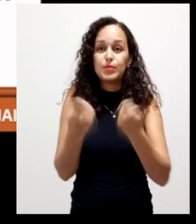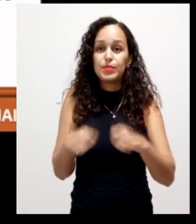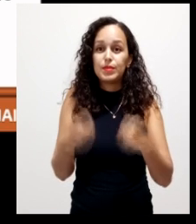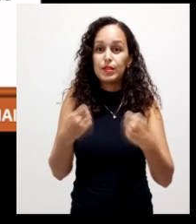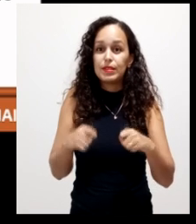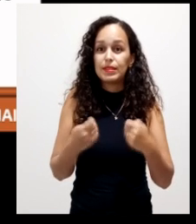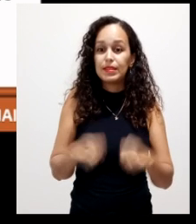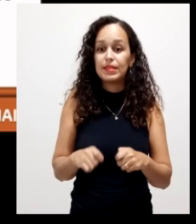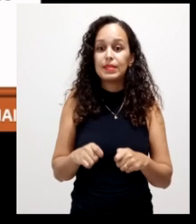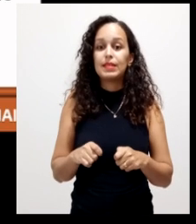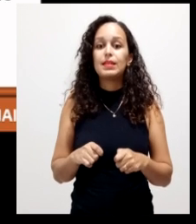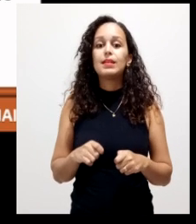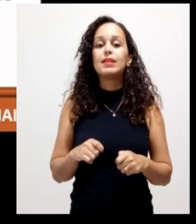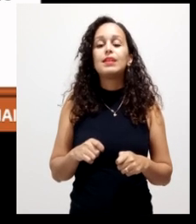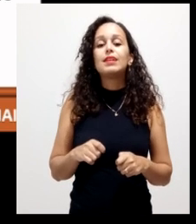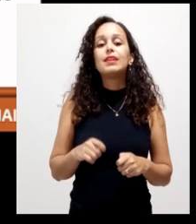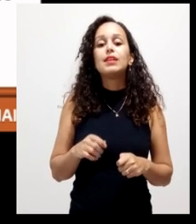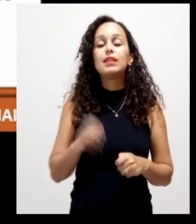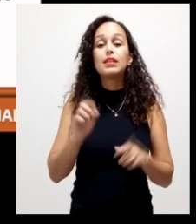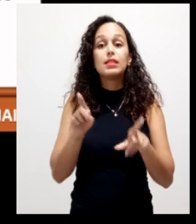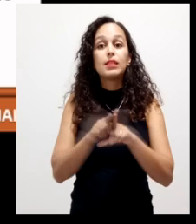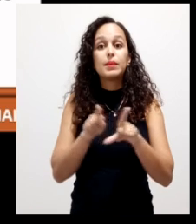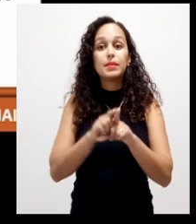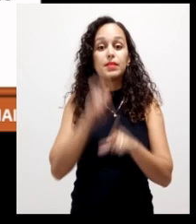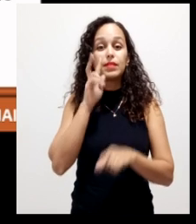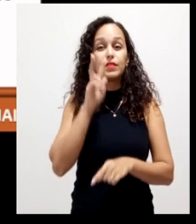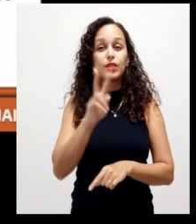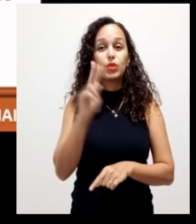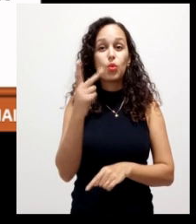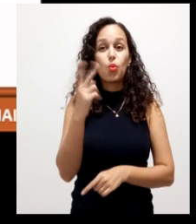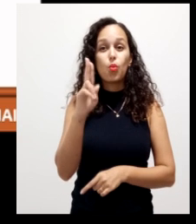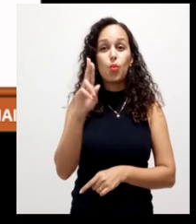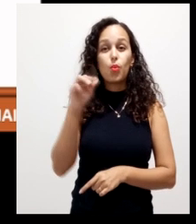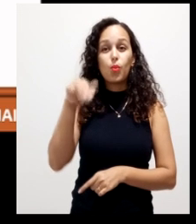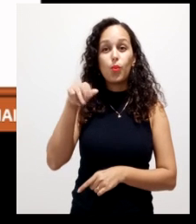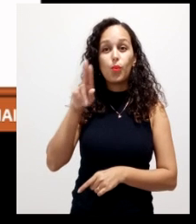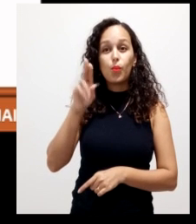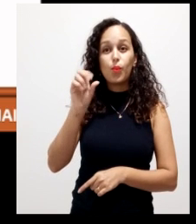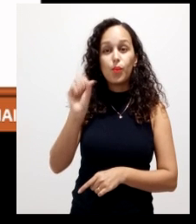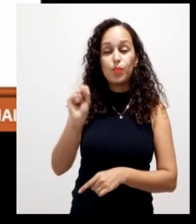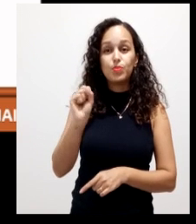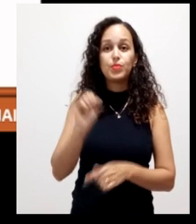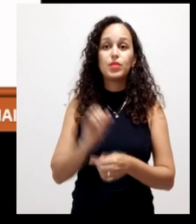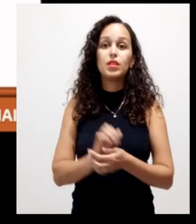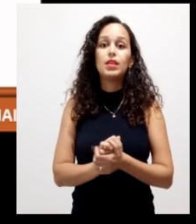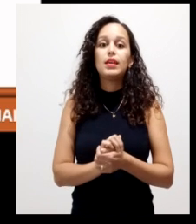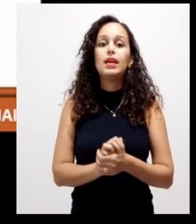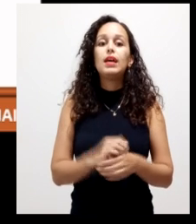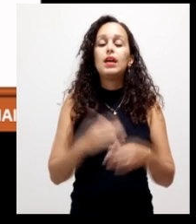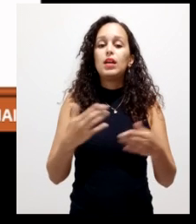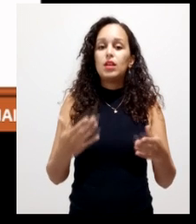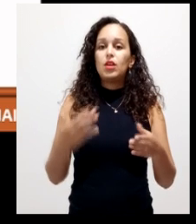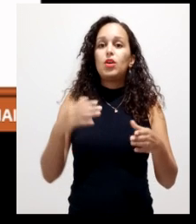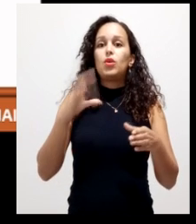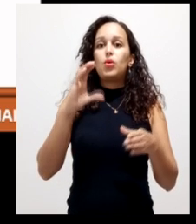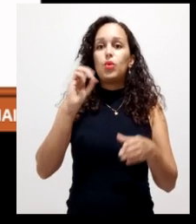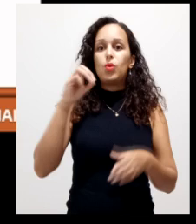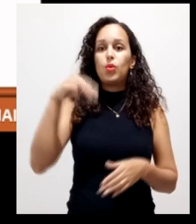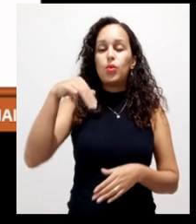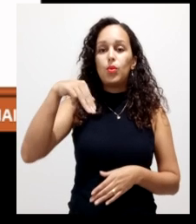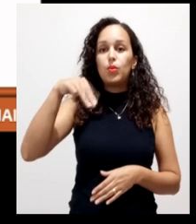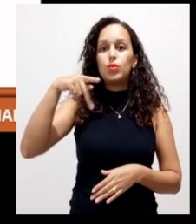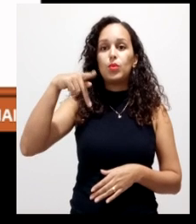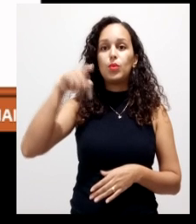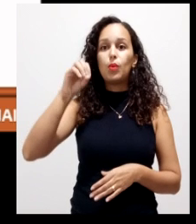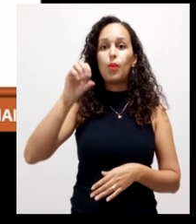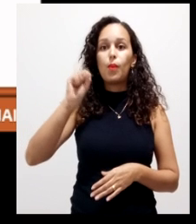para que se obtenha as vantagens que o húmus ele proporciona o composto orgânico ele deve ser utilizado com critérios